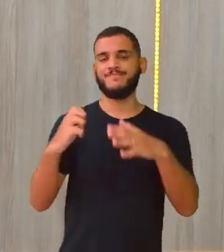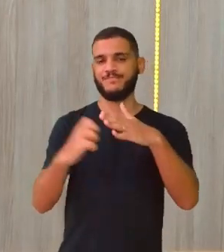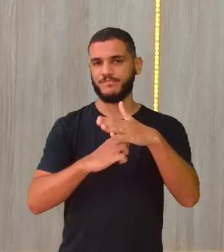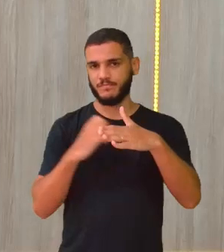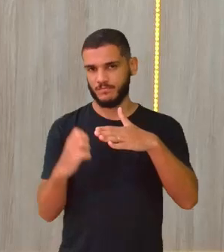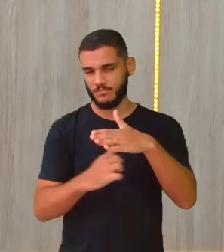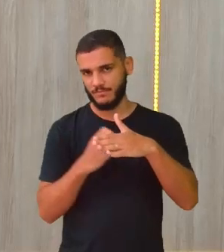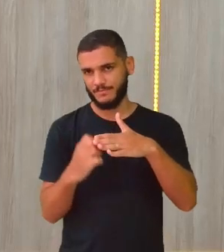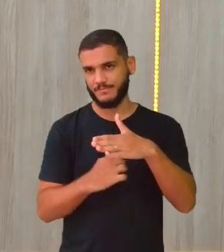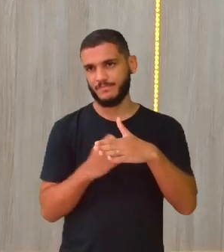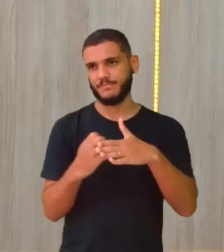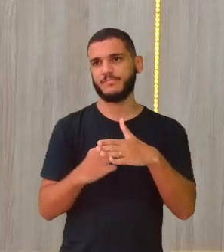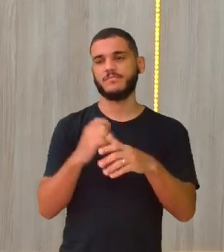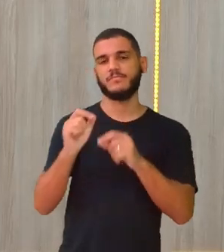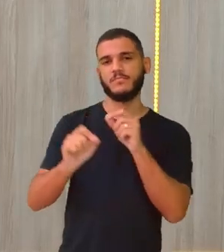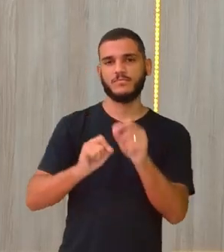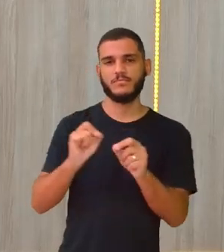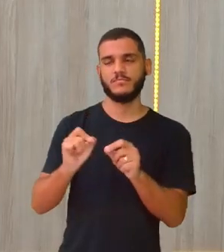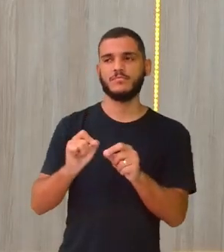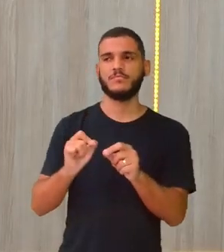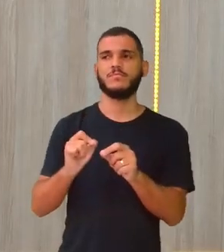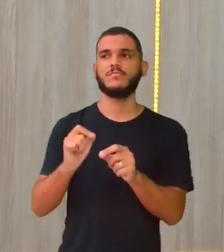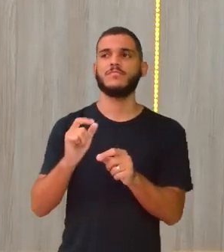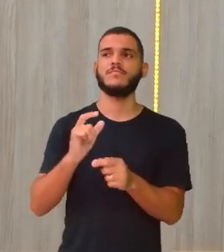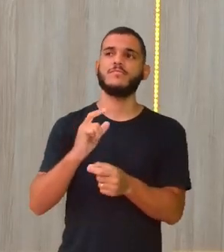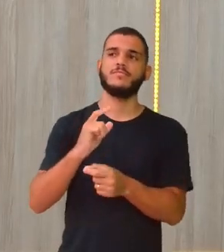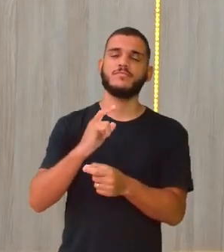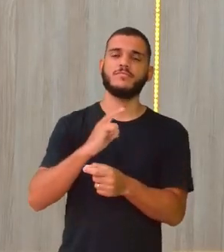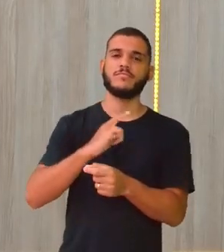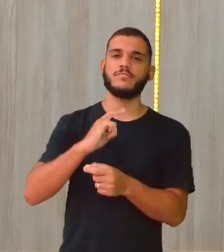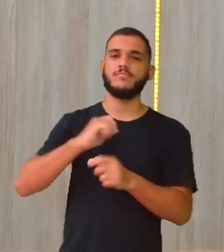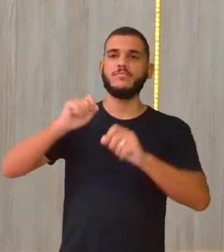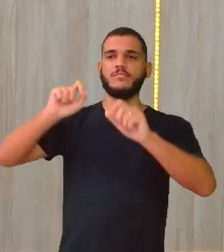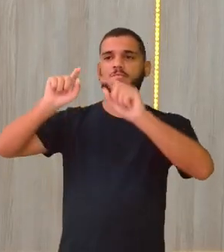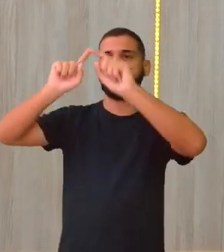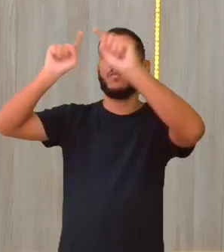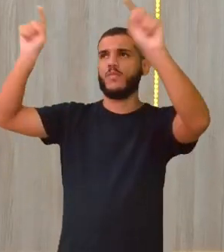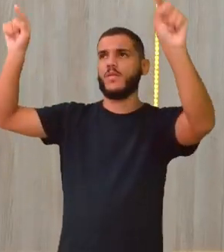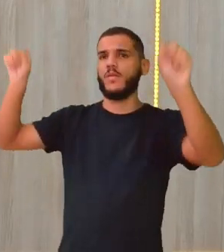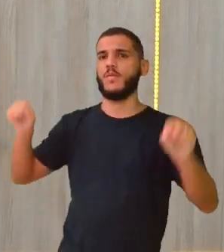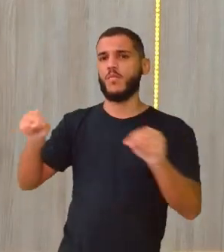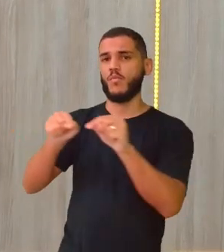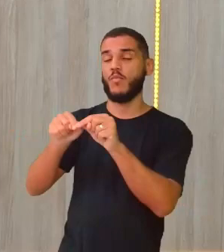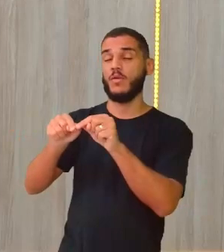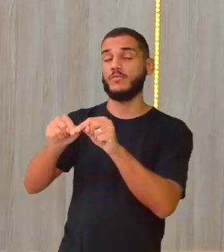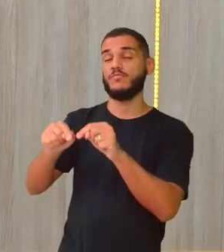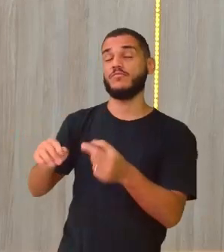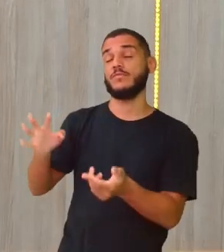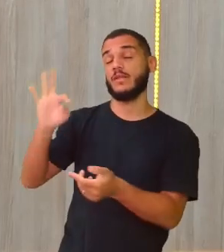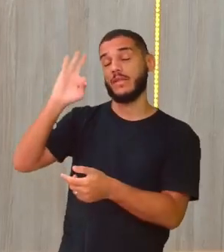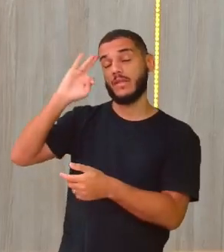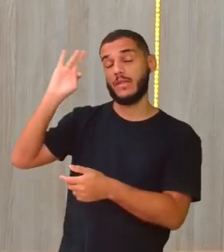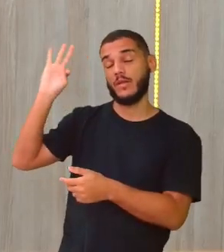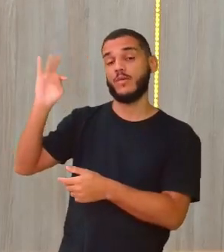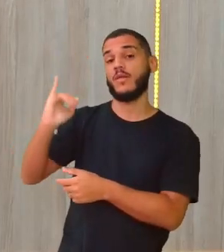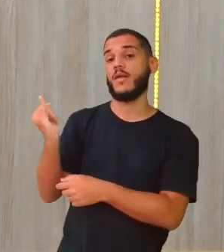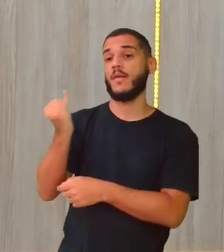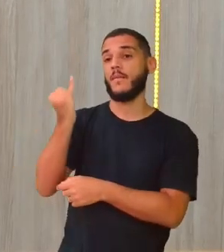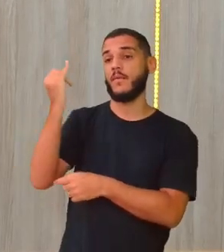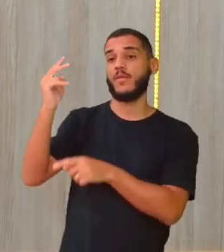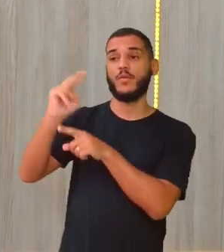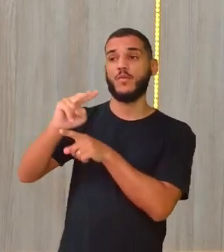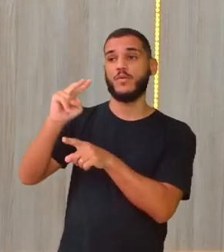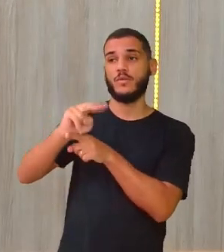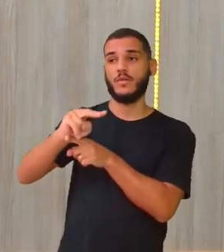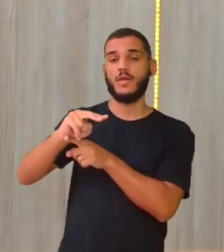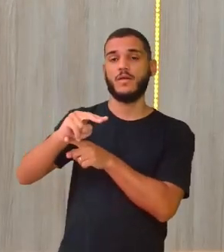em que ela estava lá apontando para um quadro, falando sobre a teoria da importância de preservar o meio ambiente, mas só